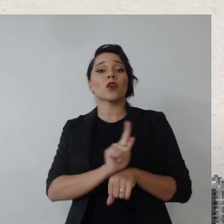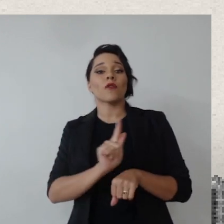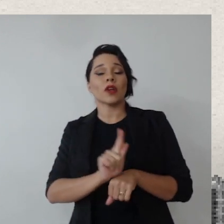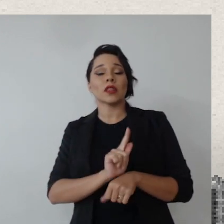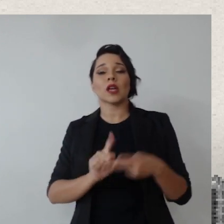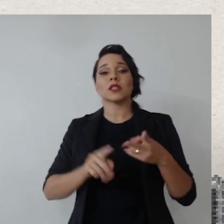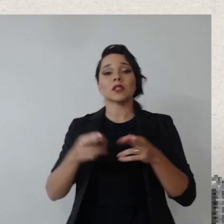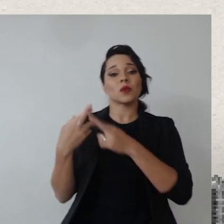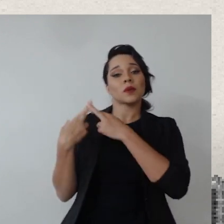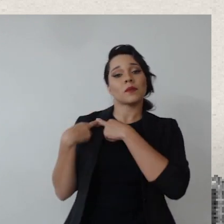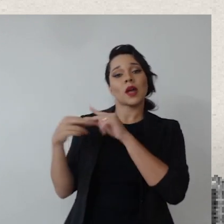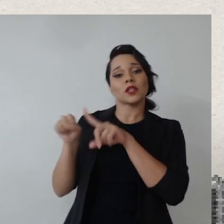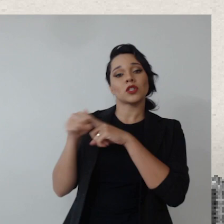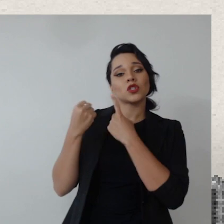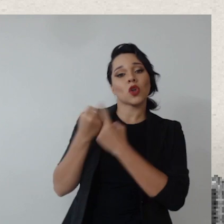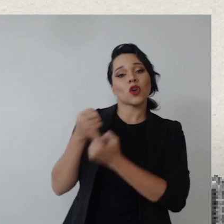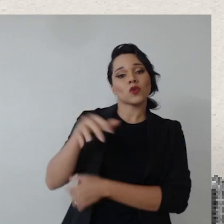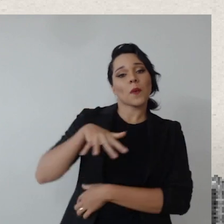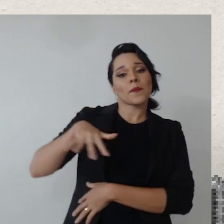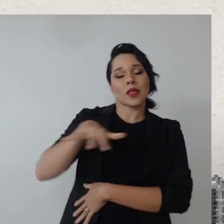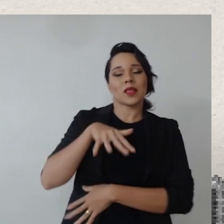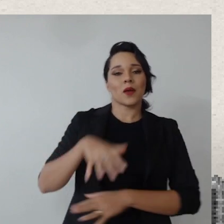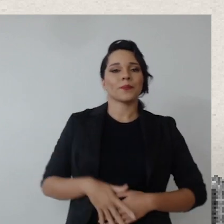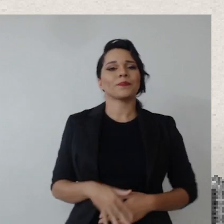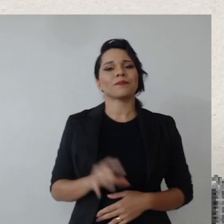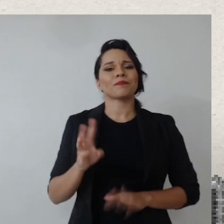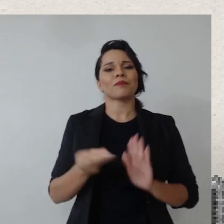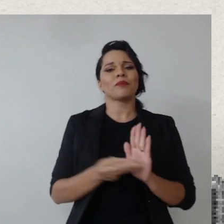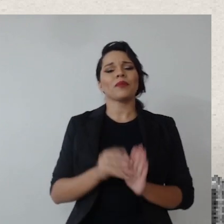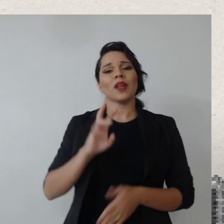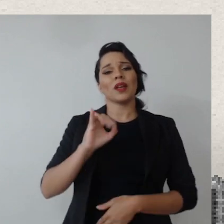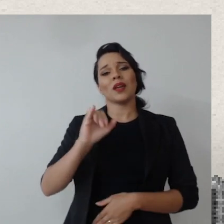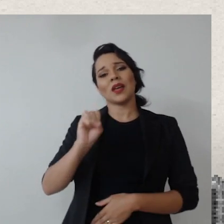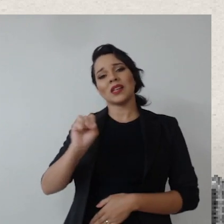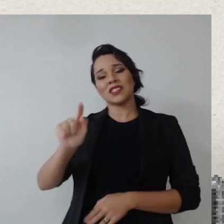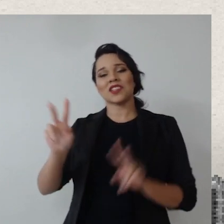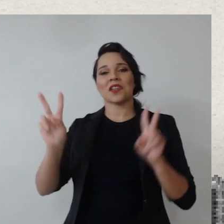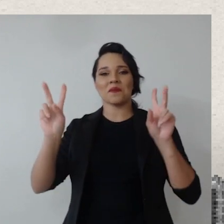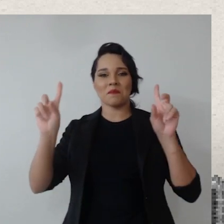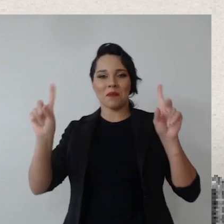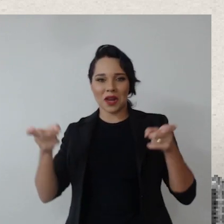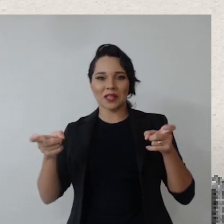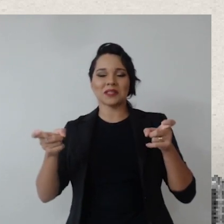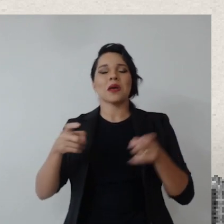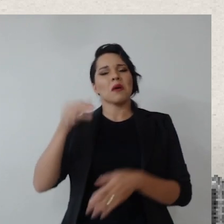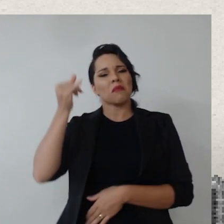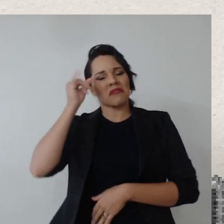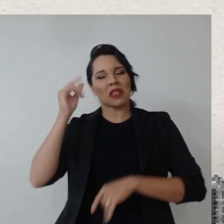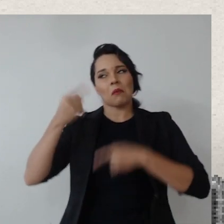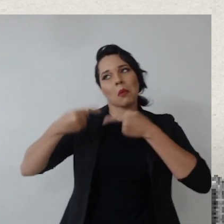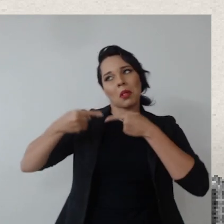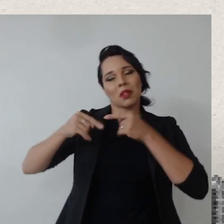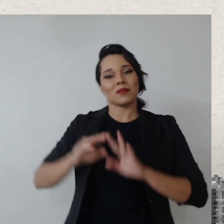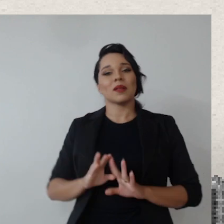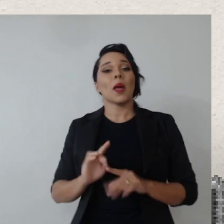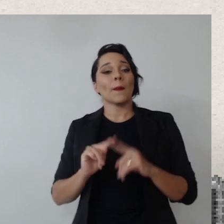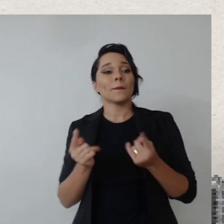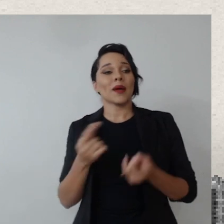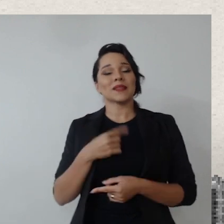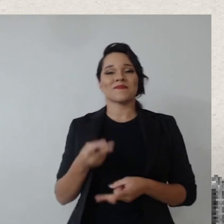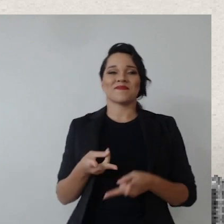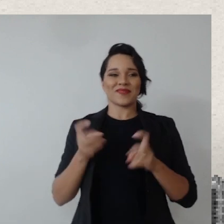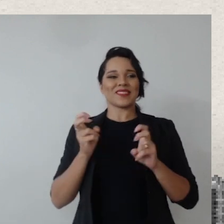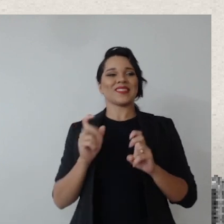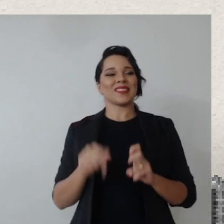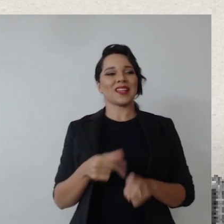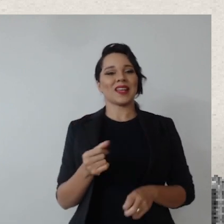governança e responsabilidade socioambiental, integrada, a só botou ESG entre parênteses no finalzinho para não causar muita polêmica, mas eu acho que a grande